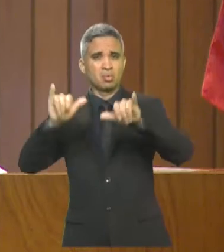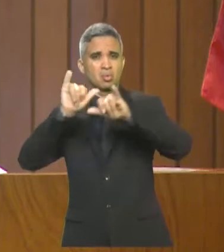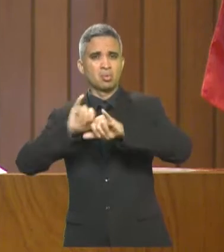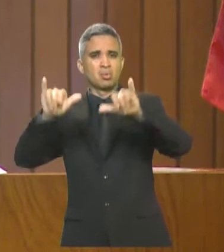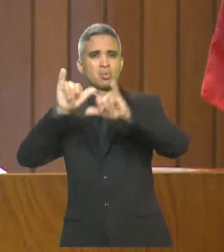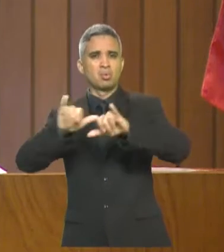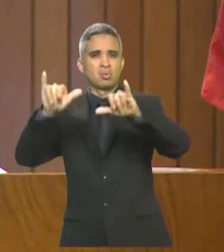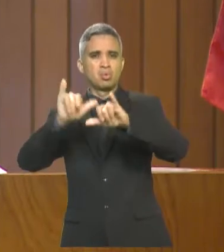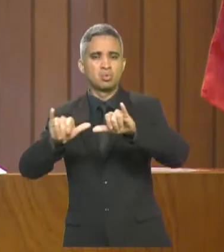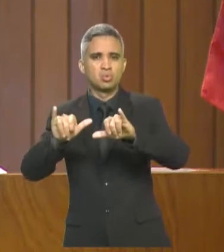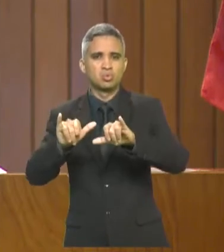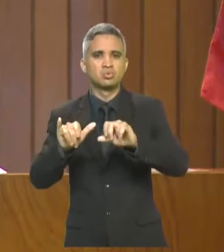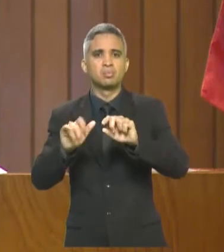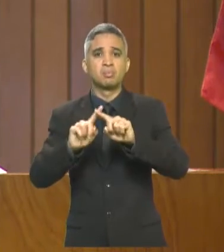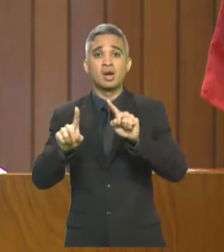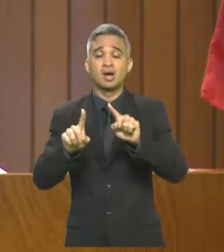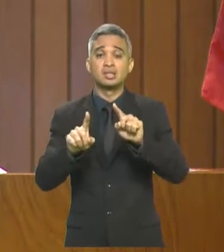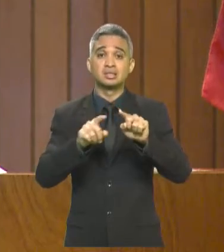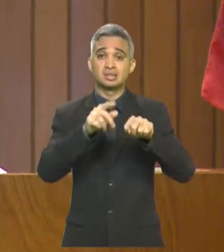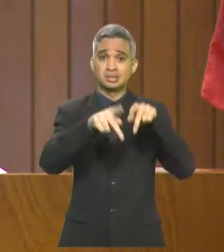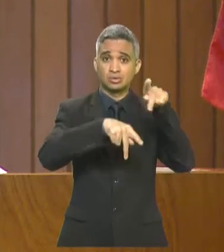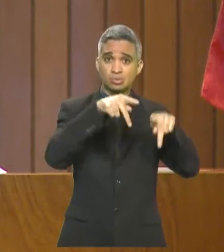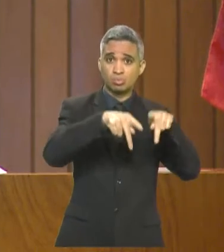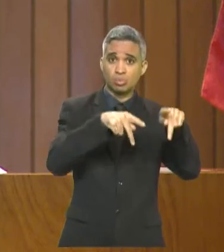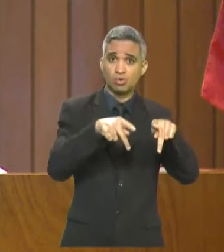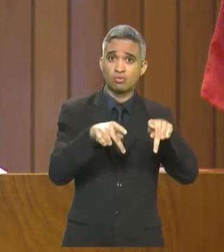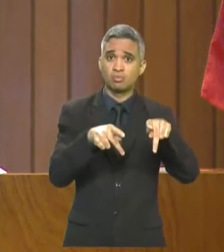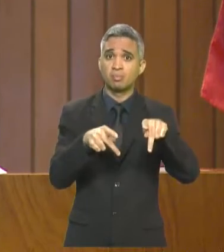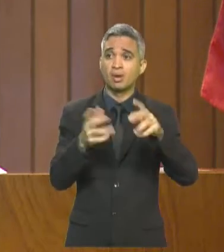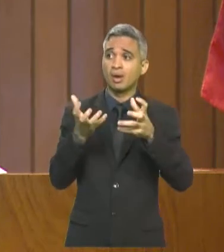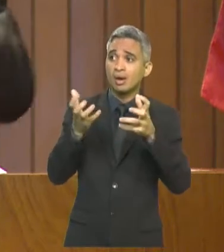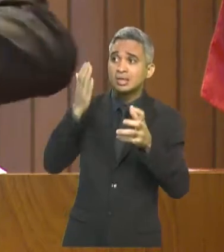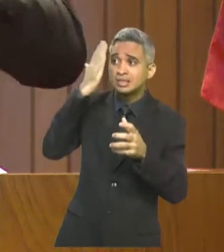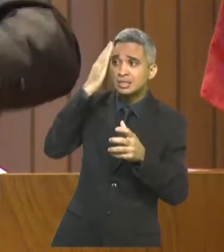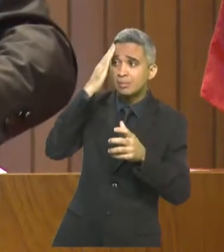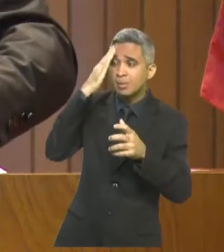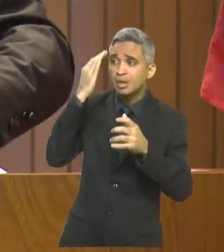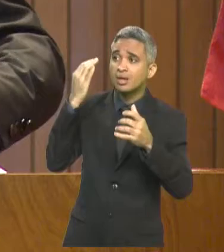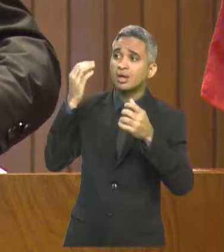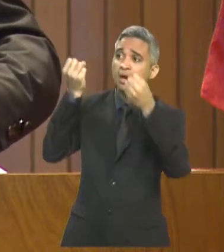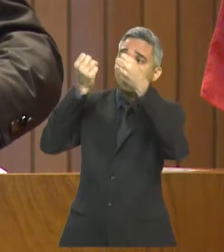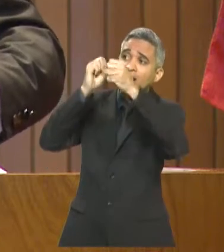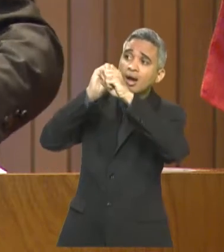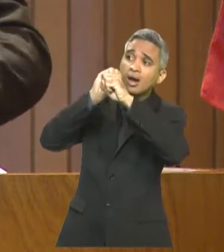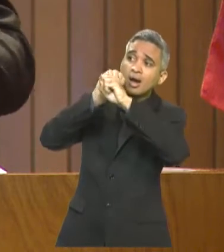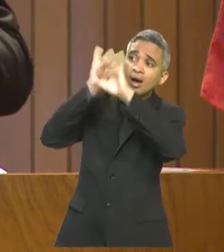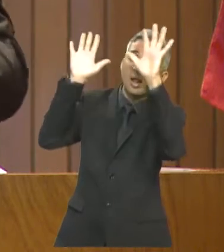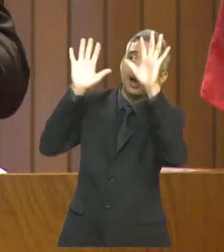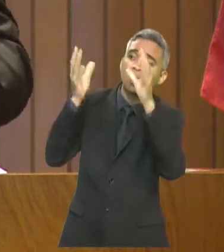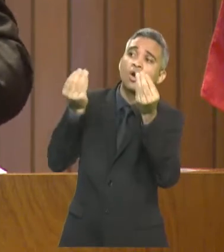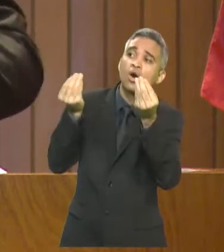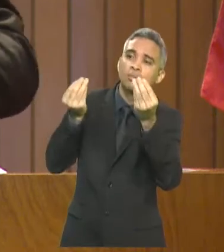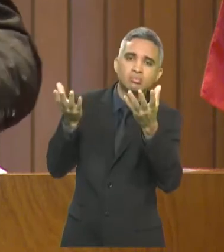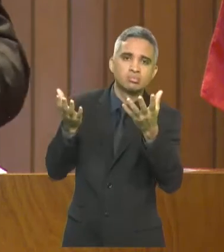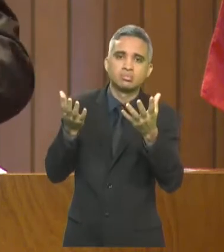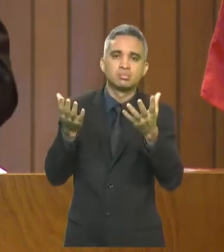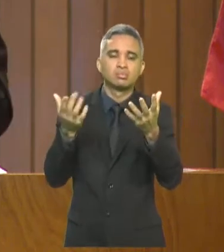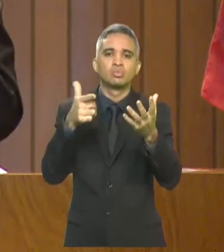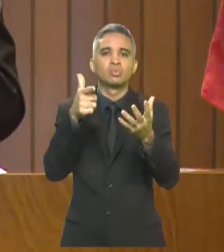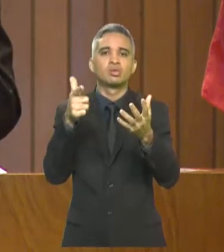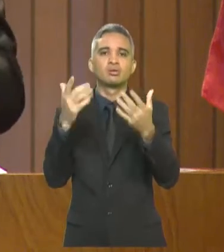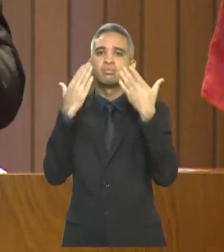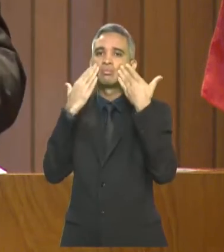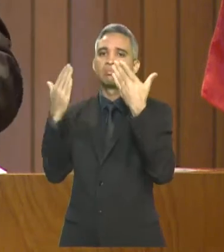população busca informação, ela não encontra esse leito nos hospitais, tem recebido muitas denúncias da falta de leito nas